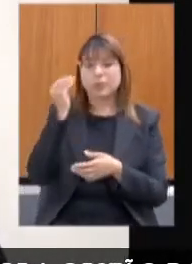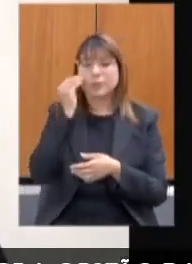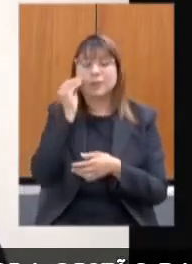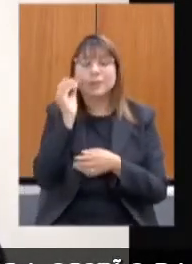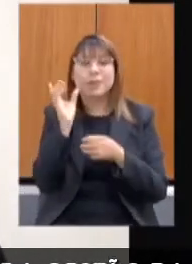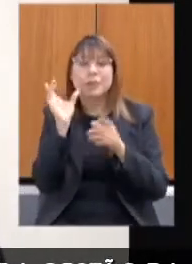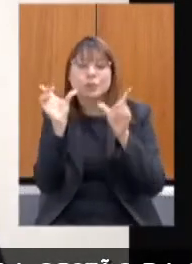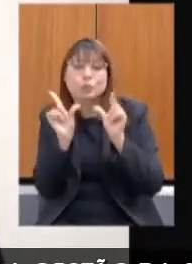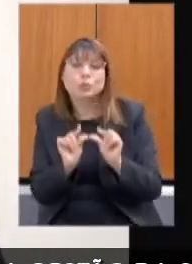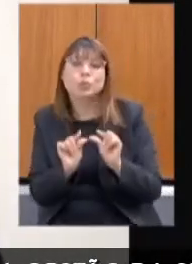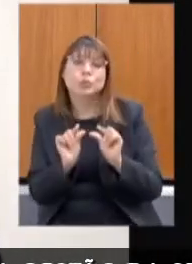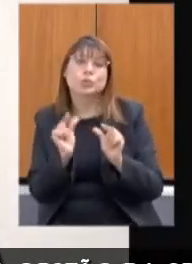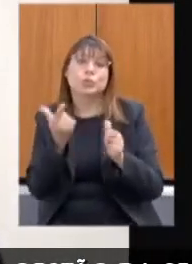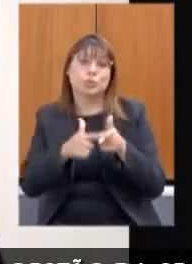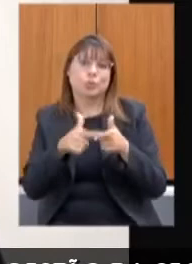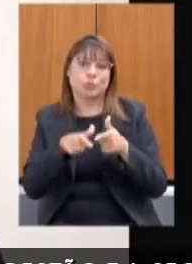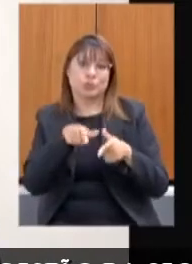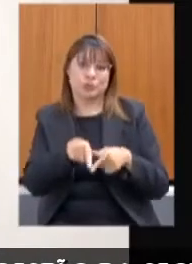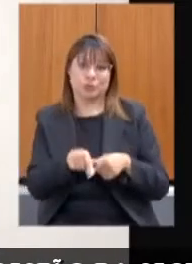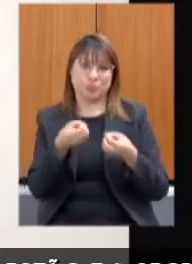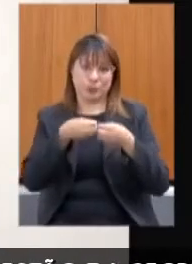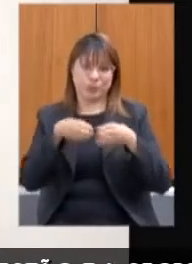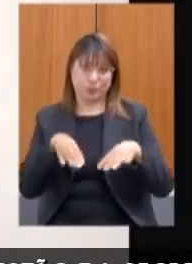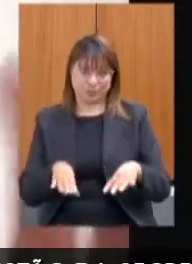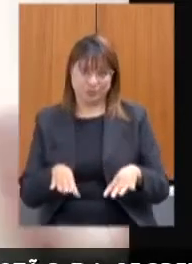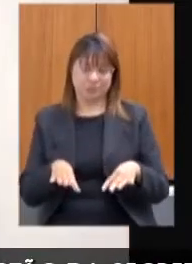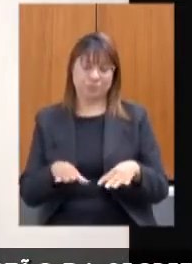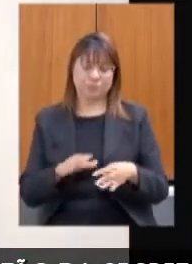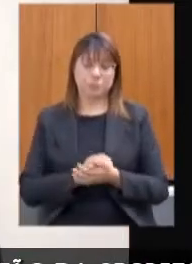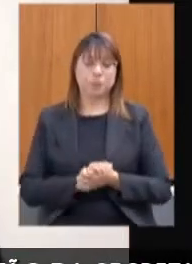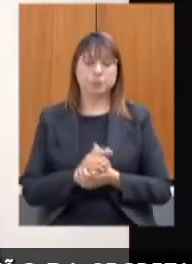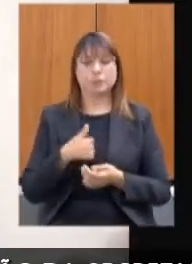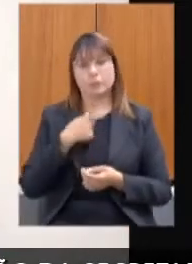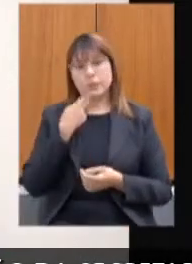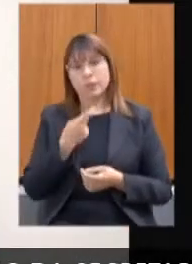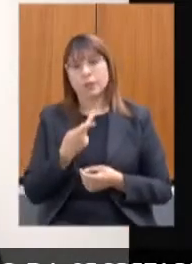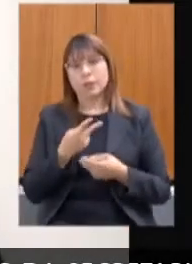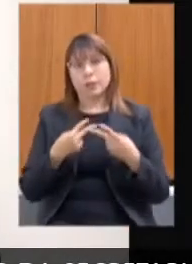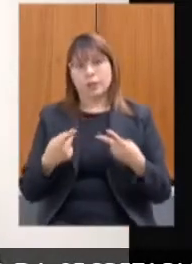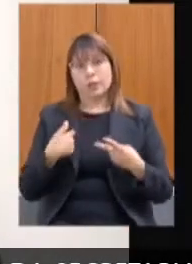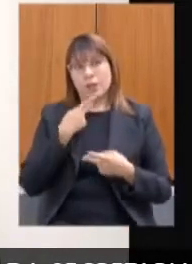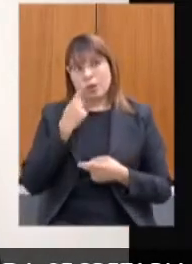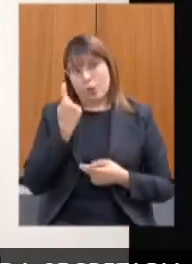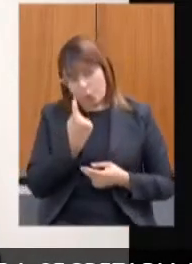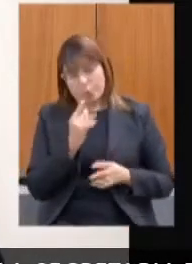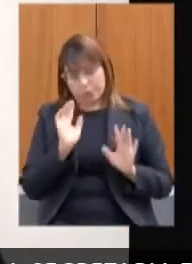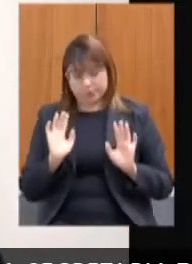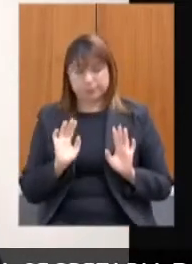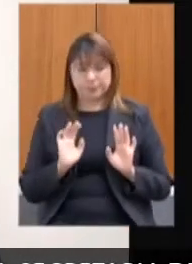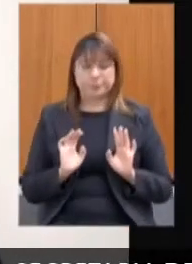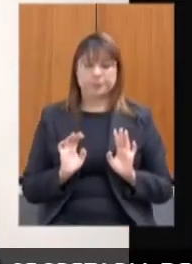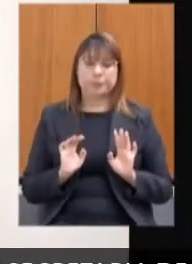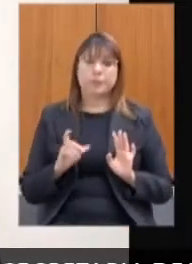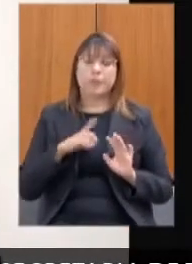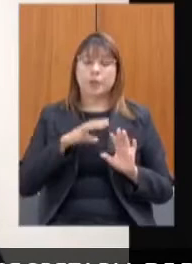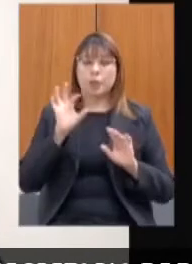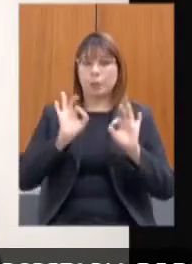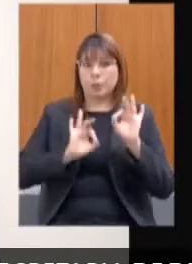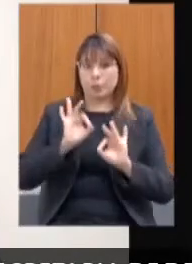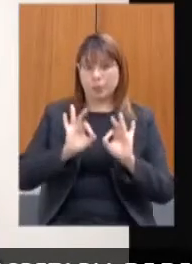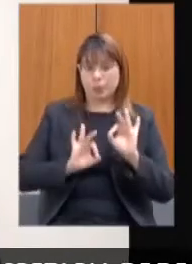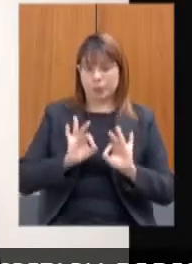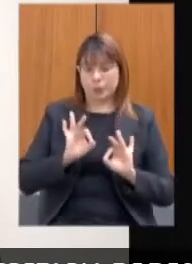Eu levantei aqui algumas questões, vamos fixar em uma. O programa Renda